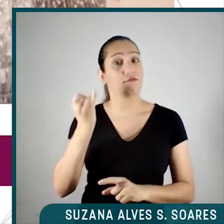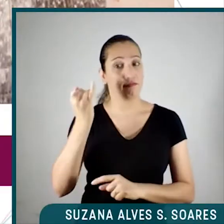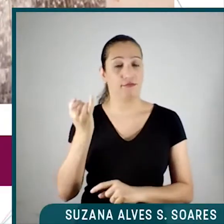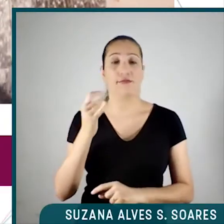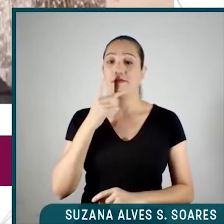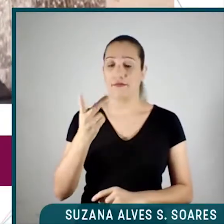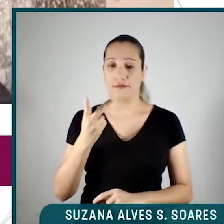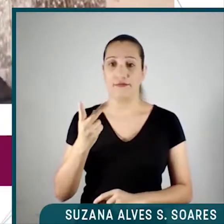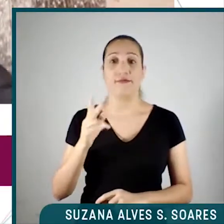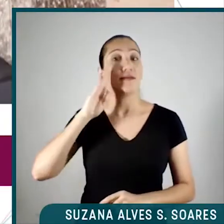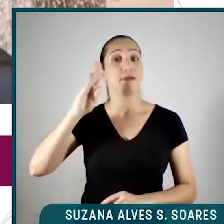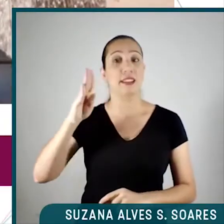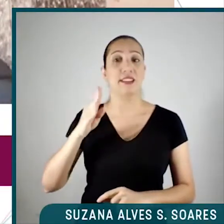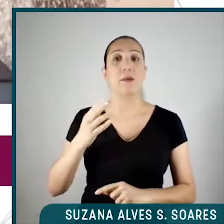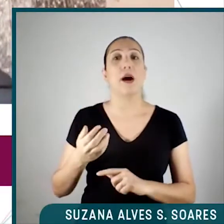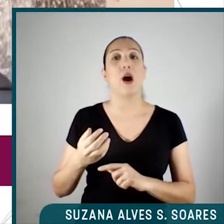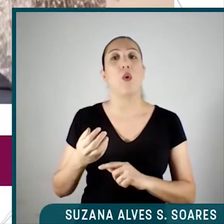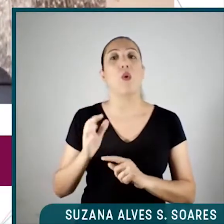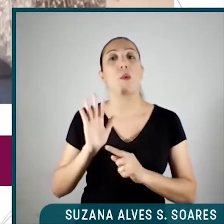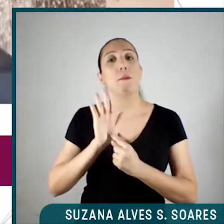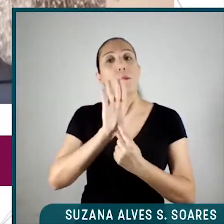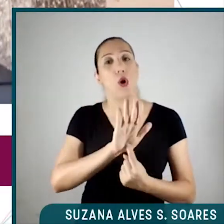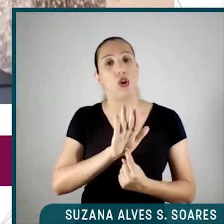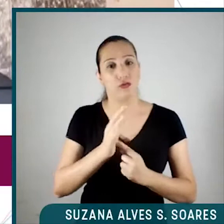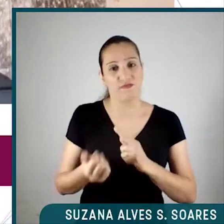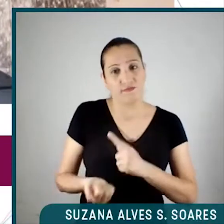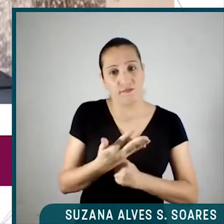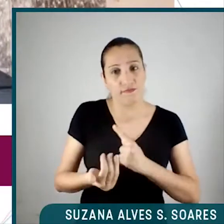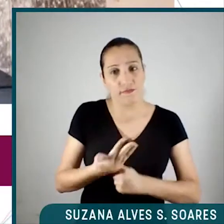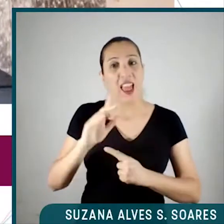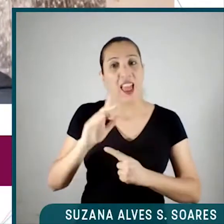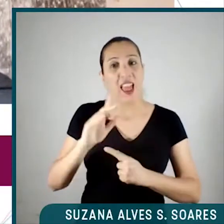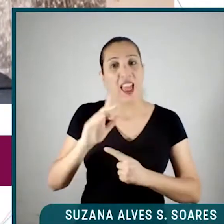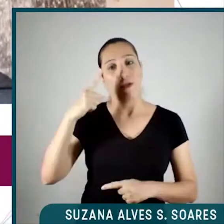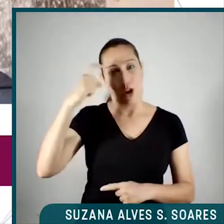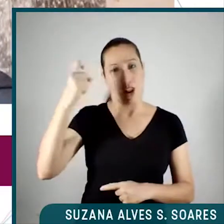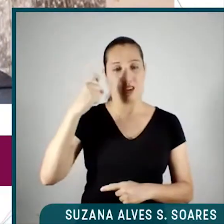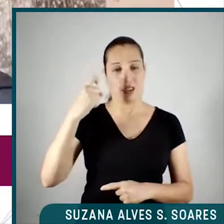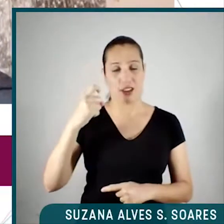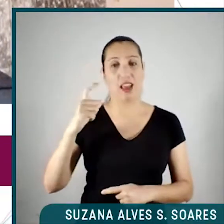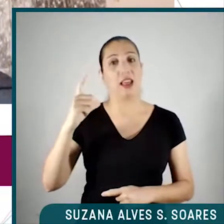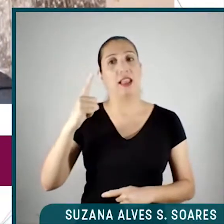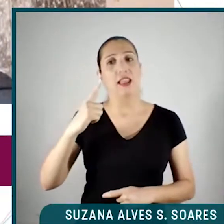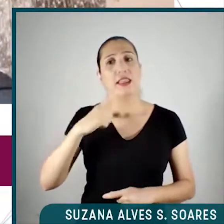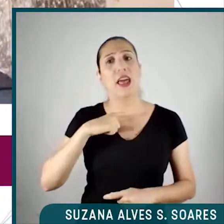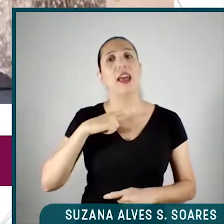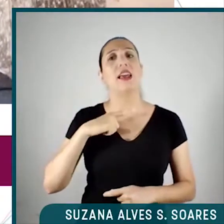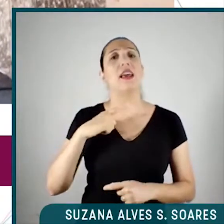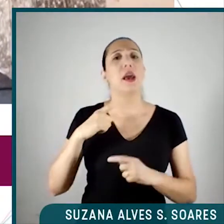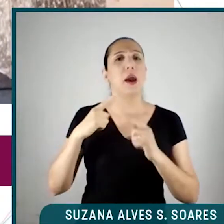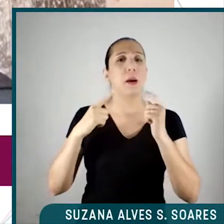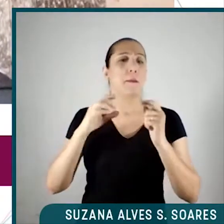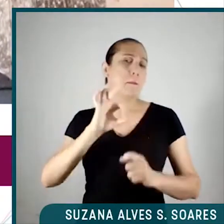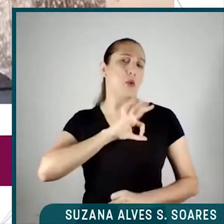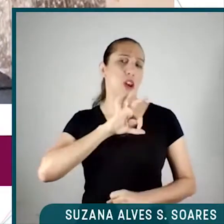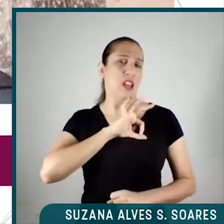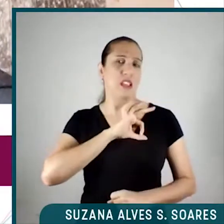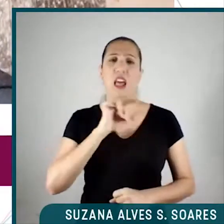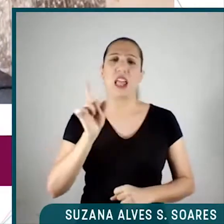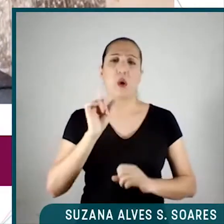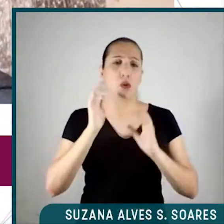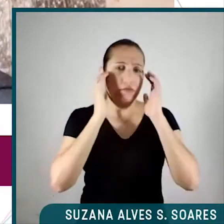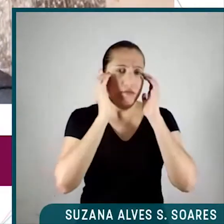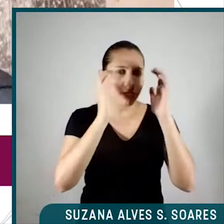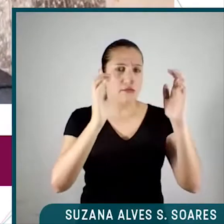indicador de corrupção é sempre a violência. Você tem uma polícia que não respeita hierarquia, que está descontrolada